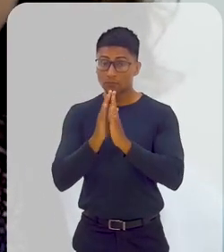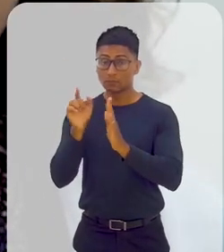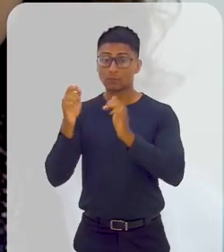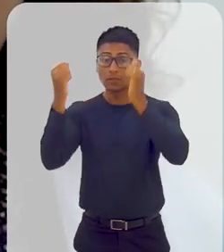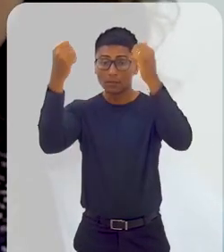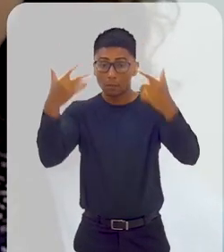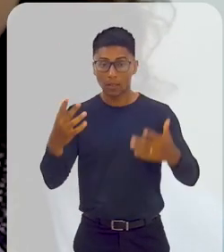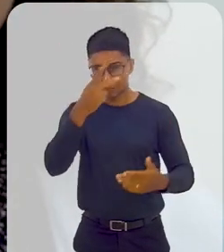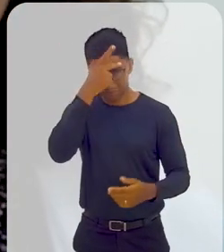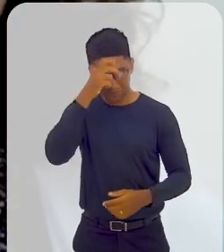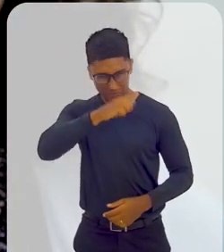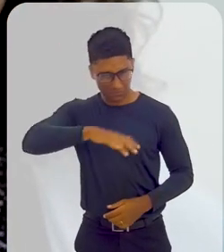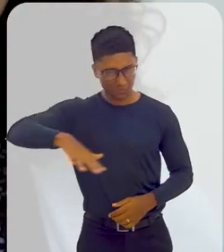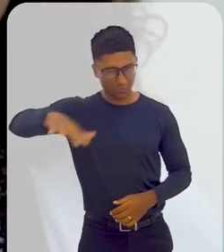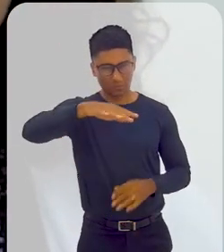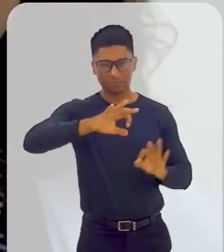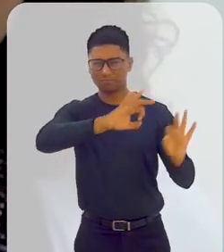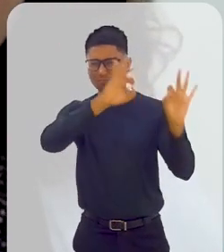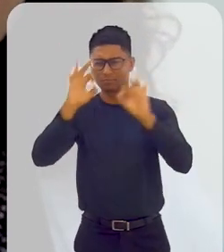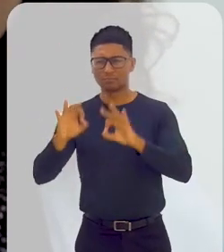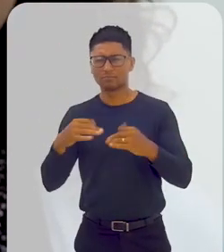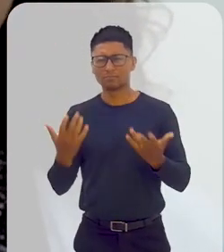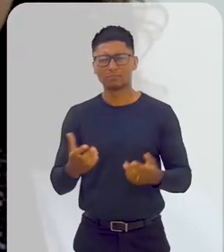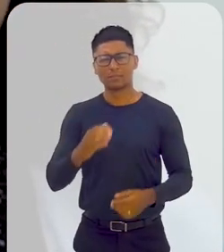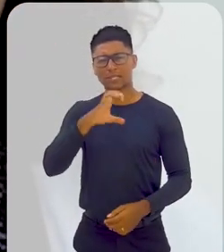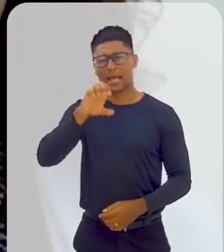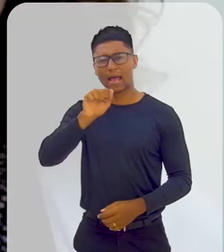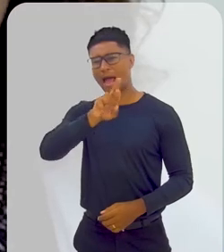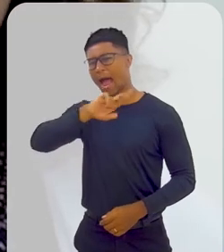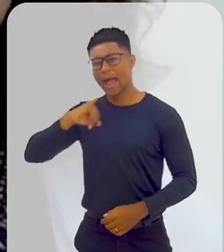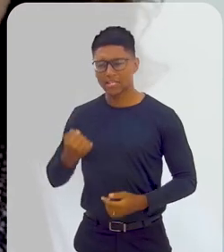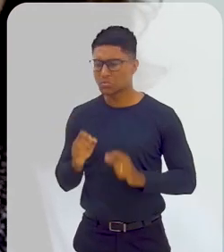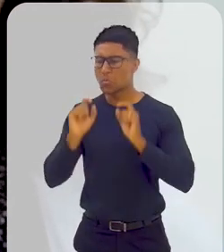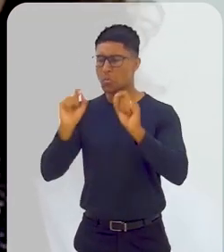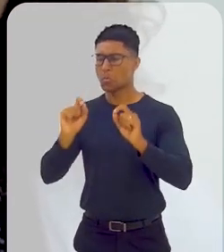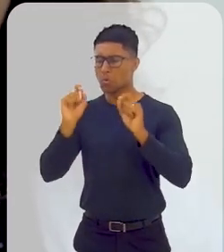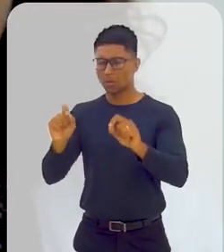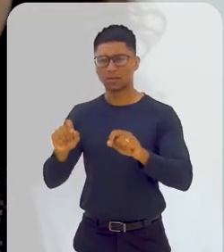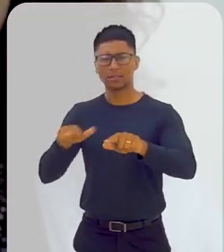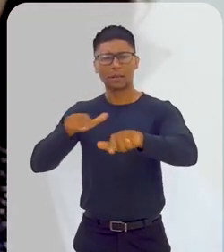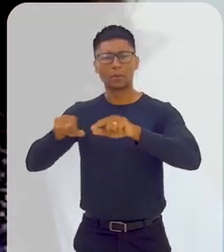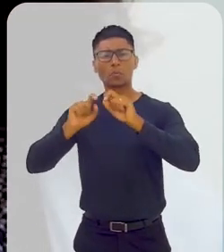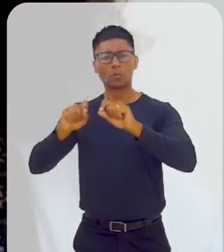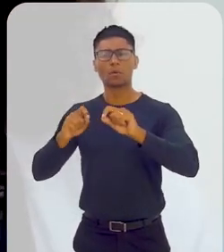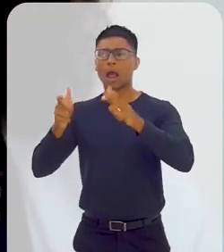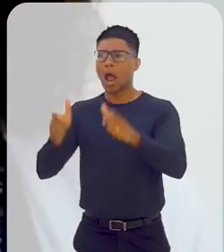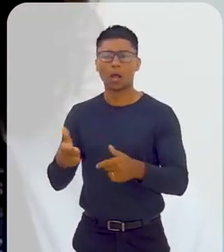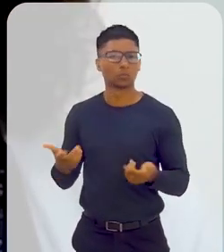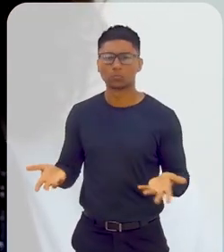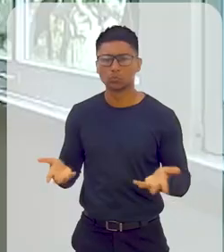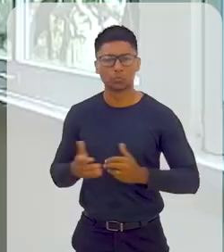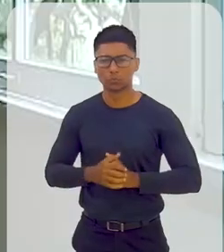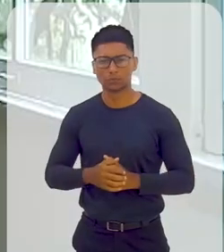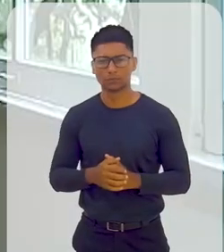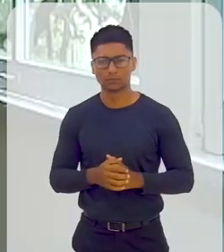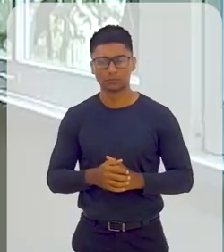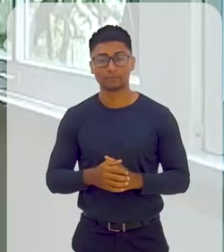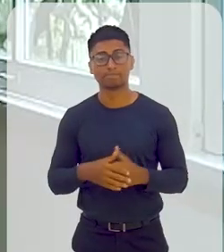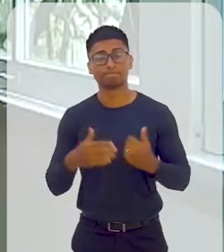para os nossos telespectadores, Maria Isabel, o que é a CAERJ e como ela funciona e onde ela está localizada? Muito bem,